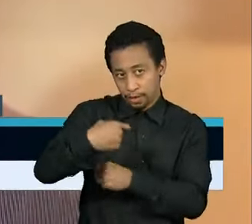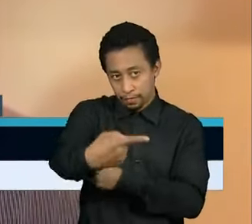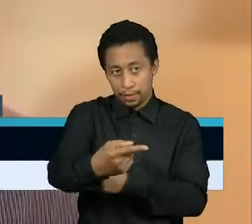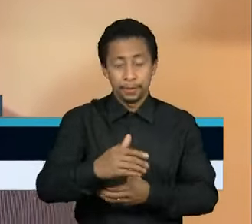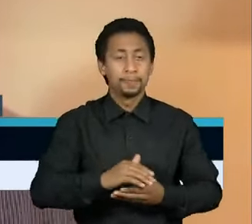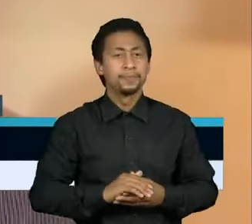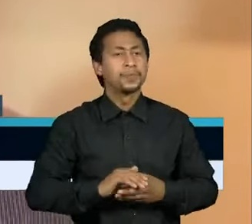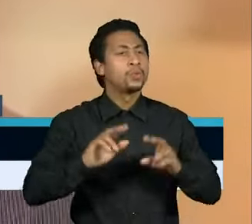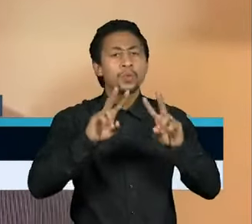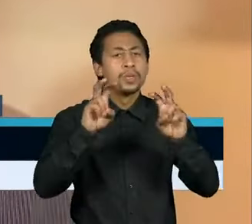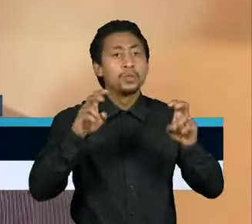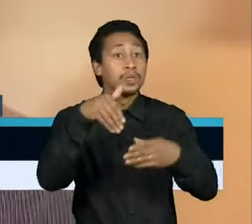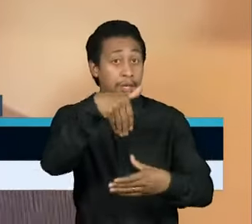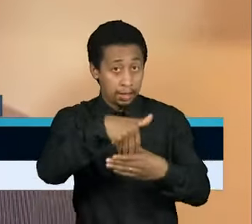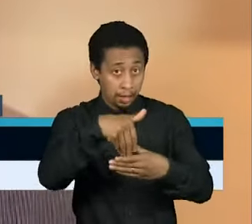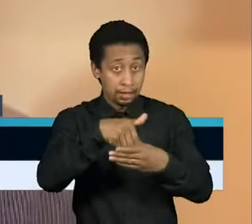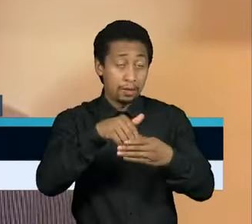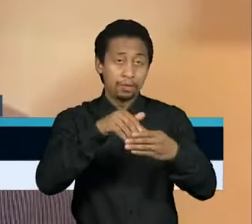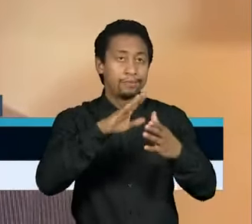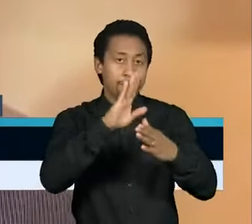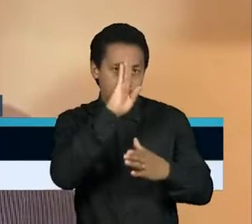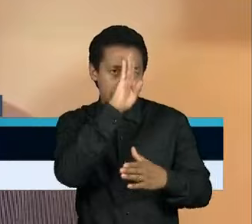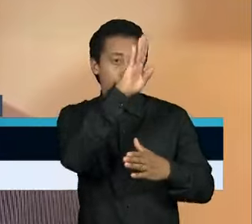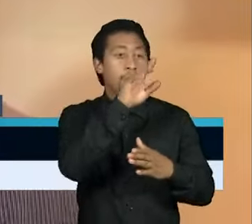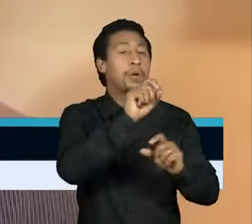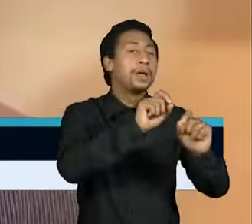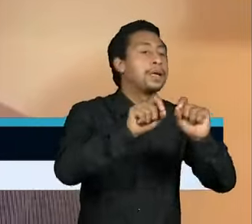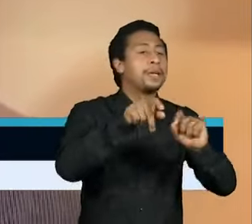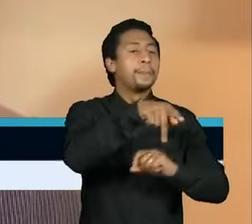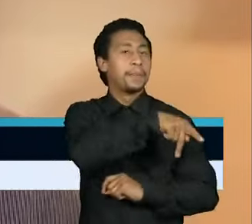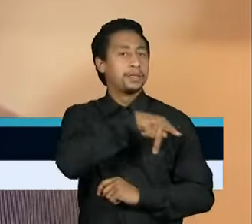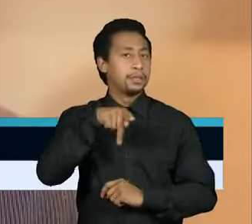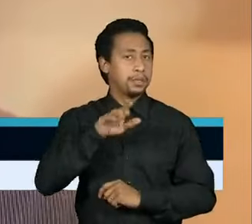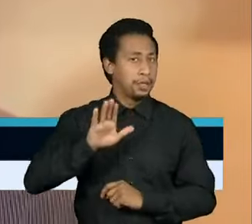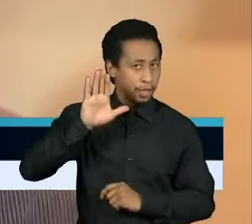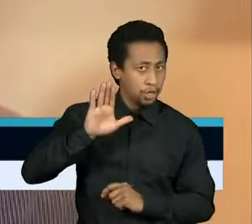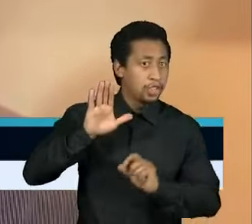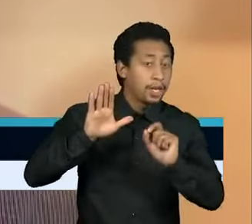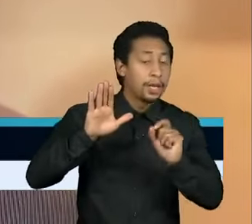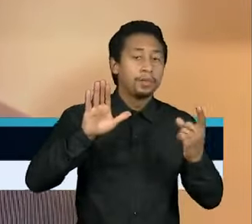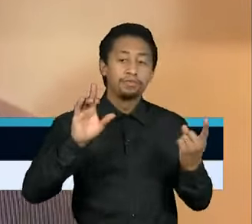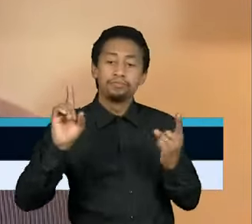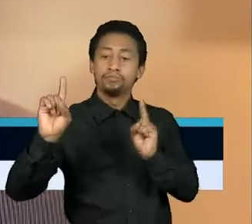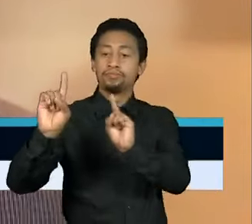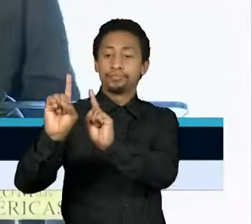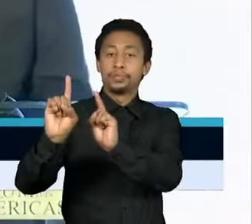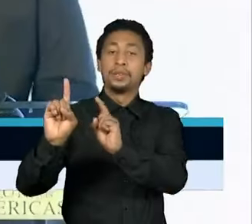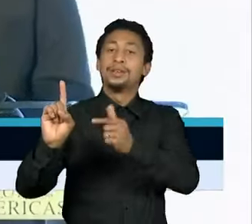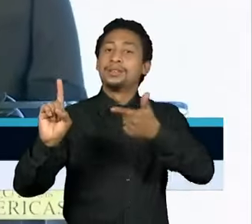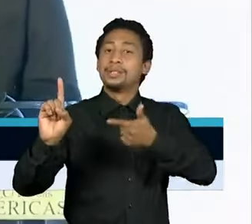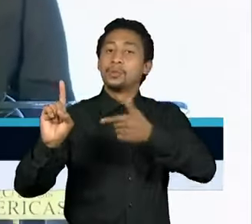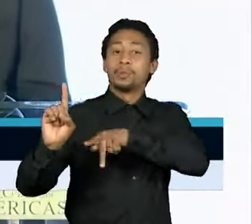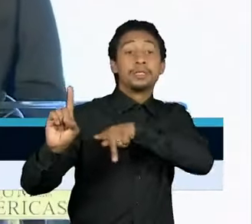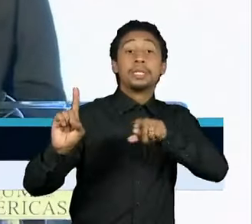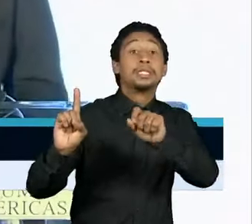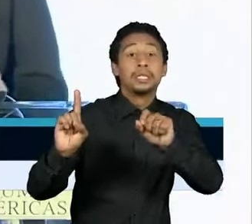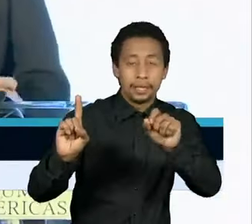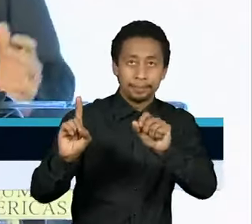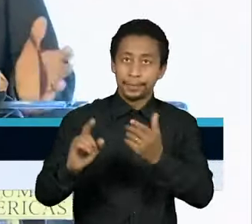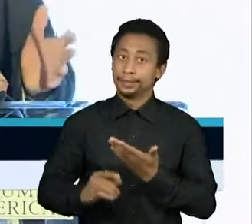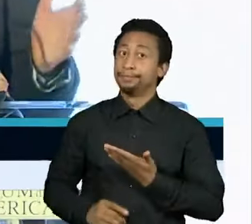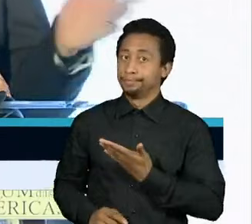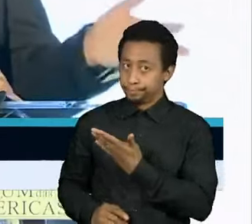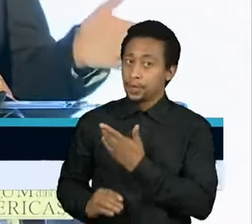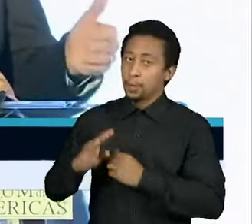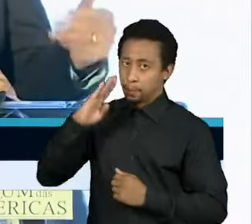sobre o presidente, sobre a gestão do atual presidente. Só que a gente tem uma combinação única, né? Primeiro, de um lado, um presidente que